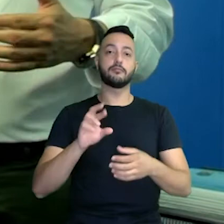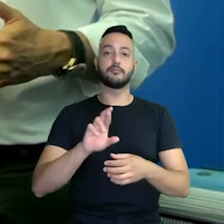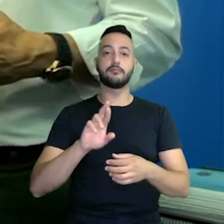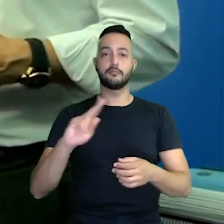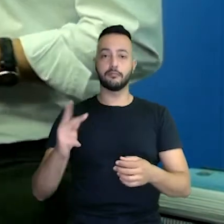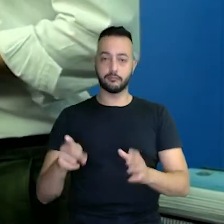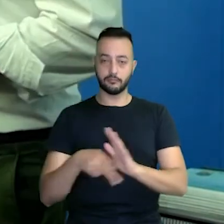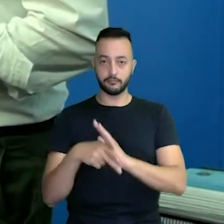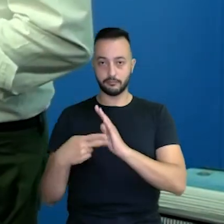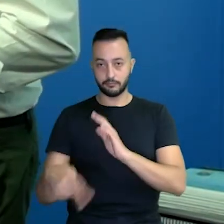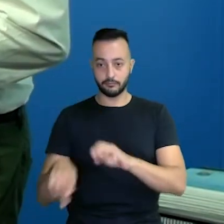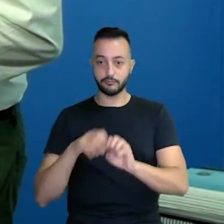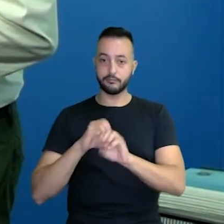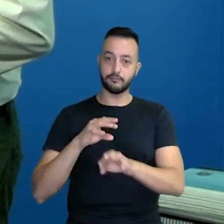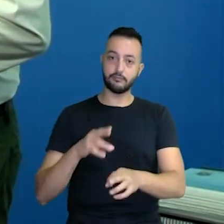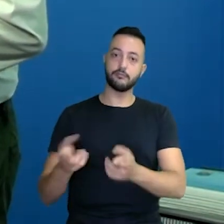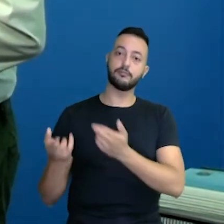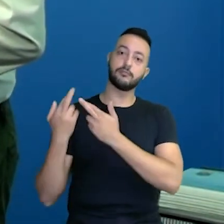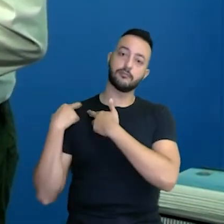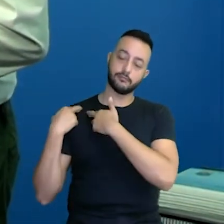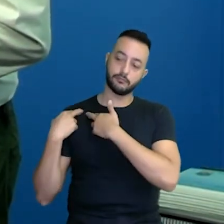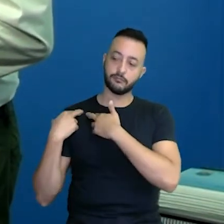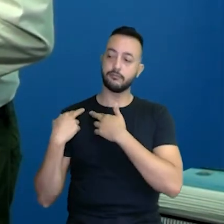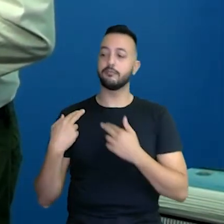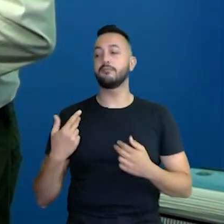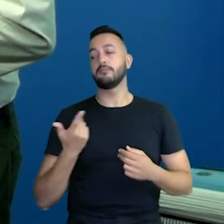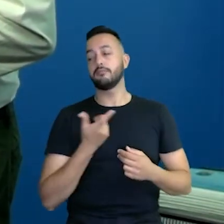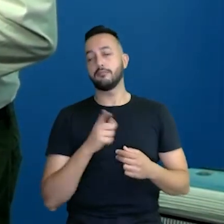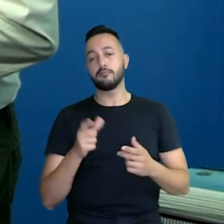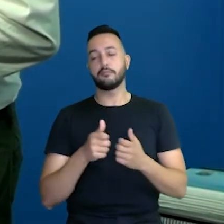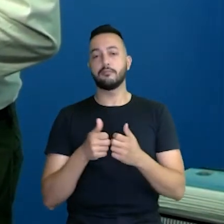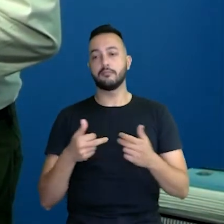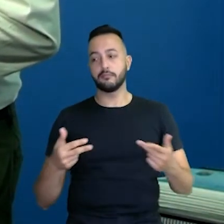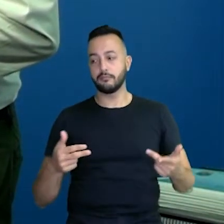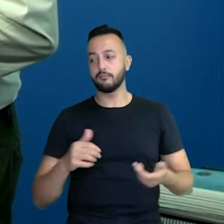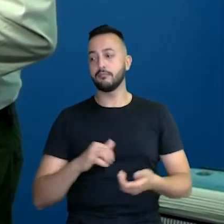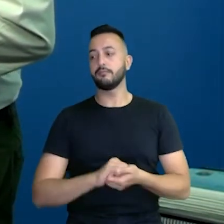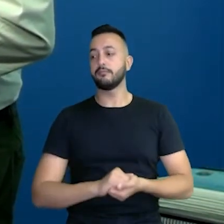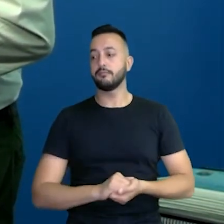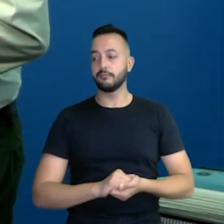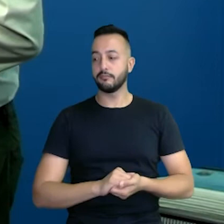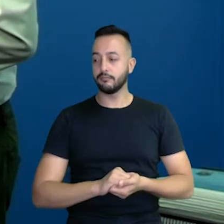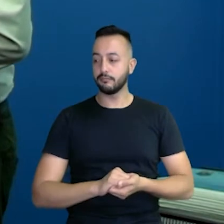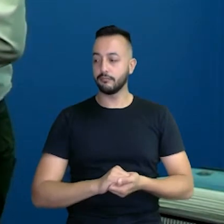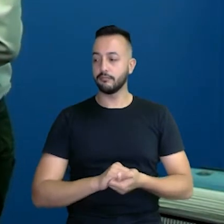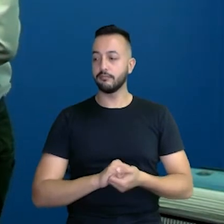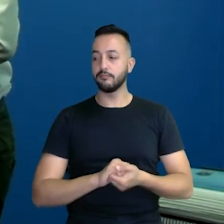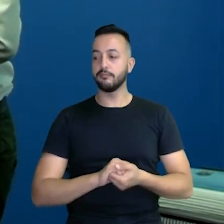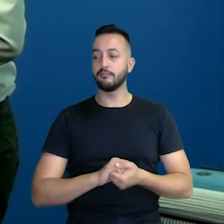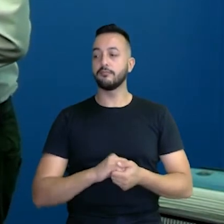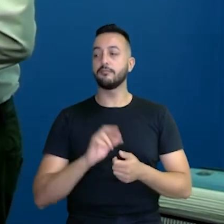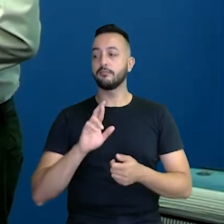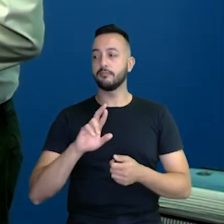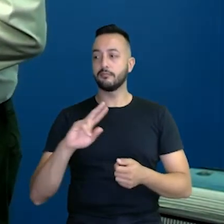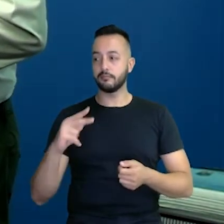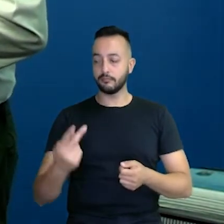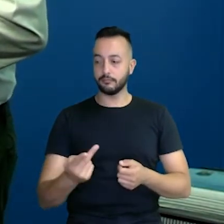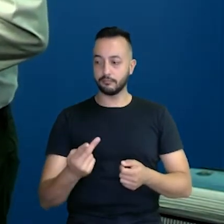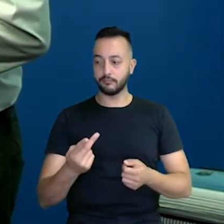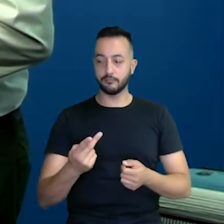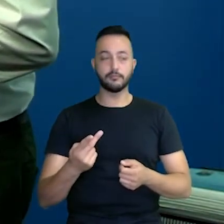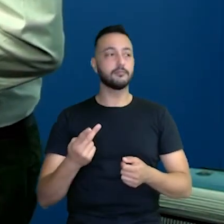educação que se encarrega de fazê-lo. Uma outra coisa é que o RH